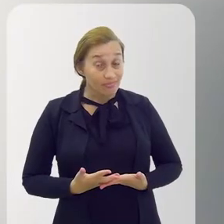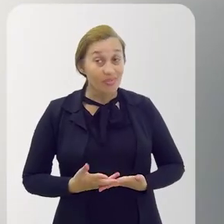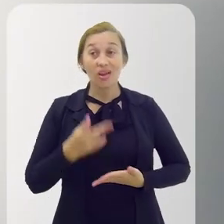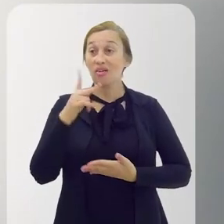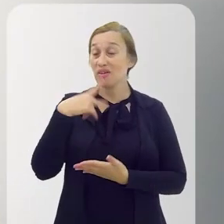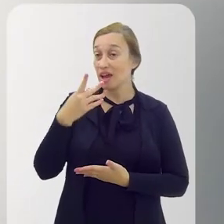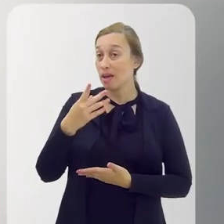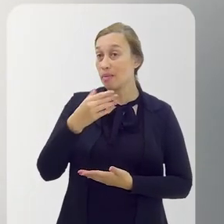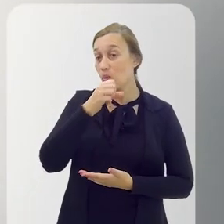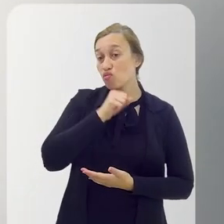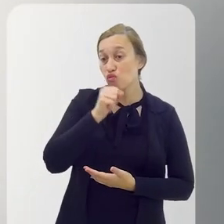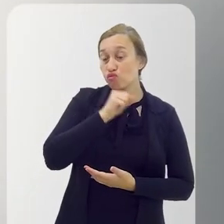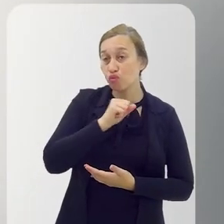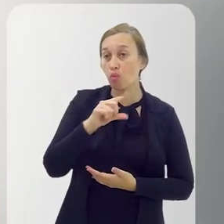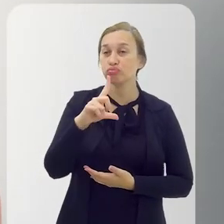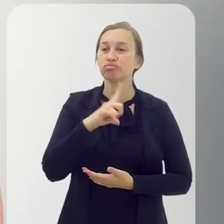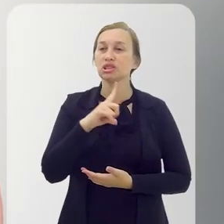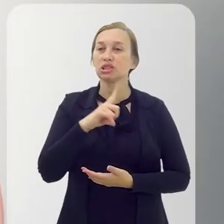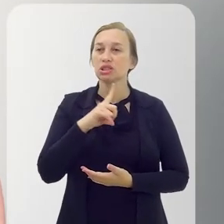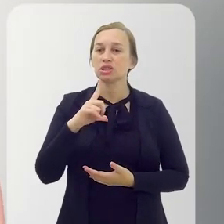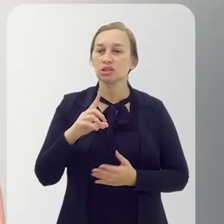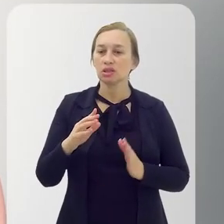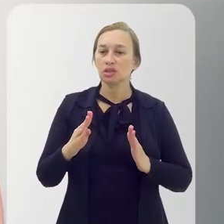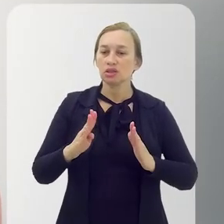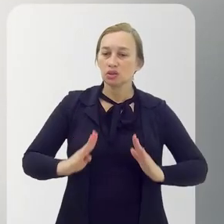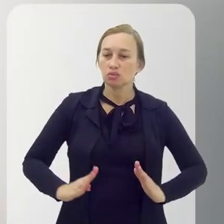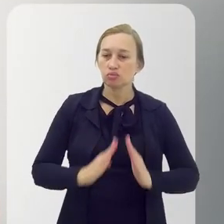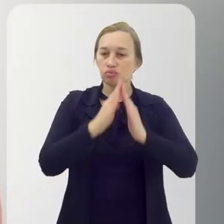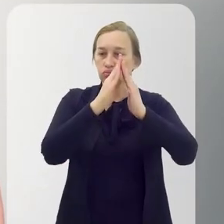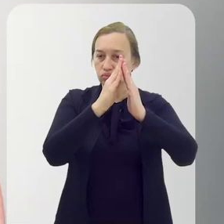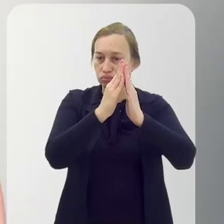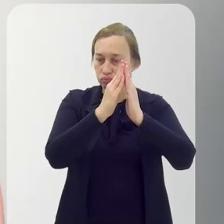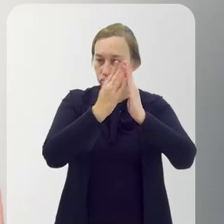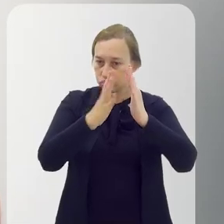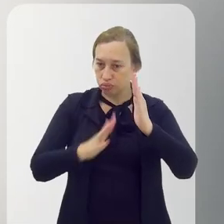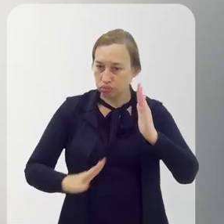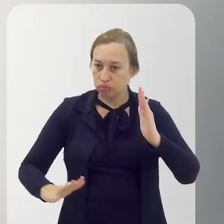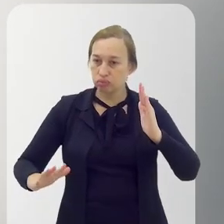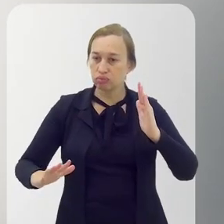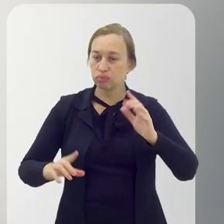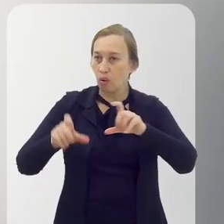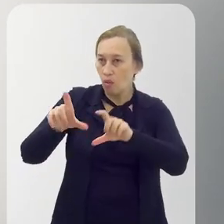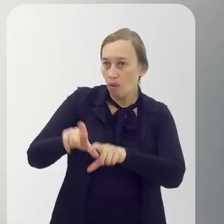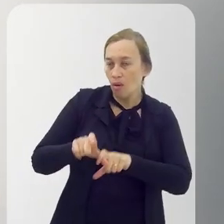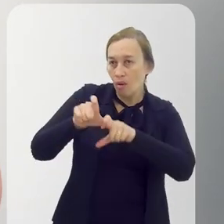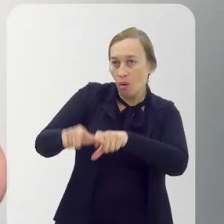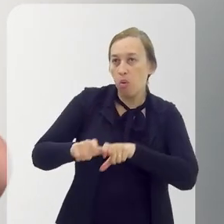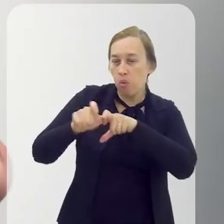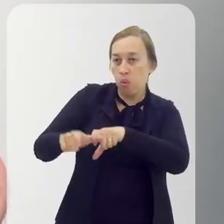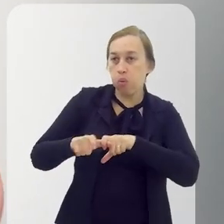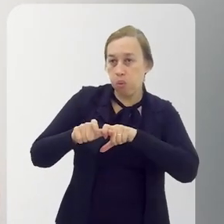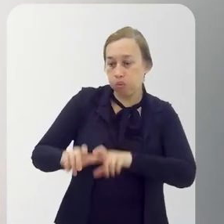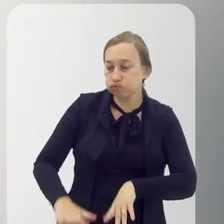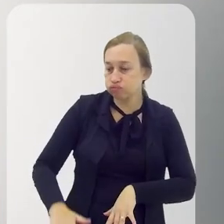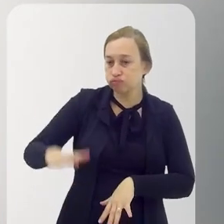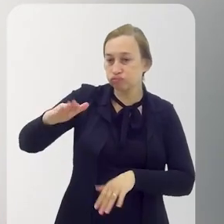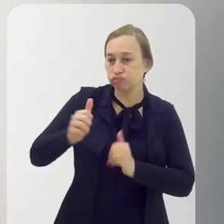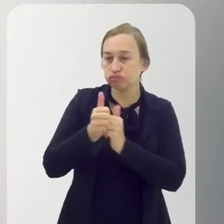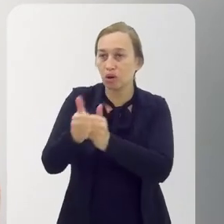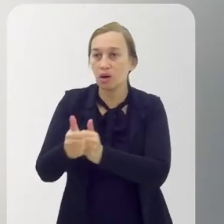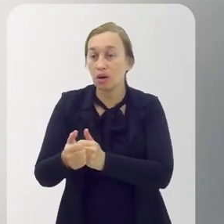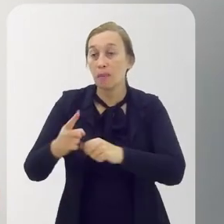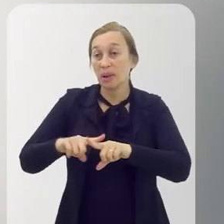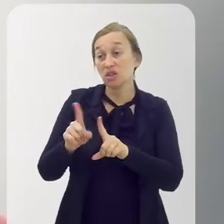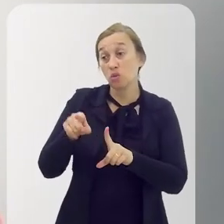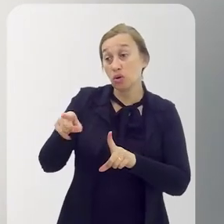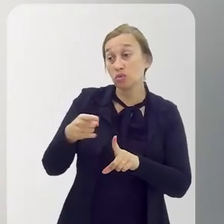Olha, como eu falei, meu avô, ele tinha um terreiro de umbanda e dali eu fui crescendo, acompanhando,